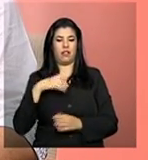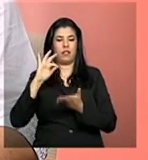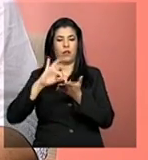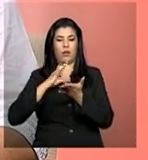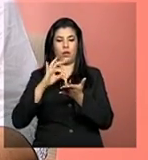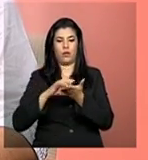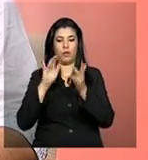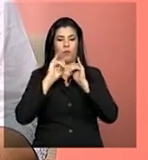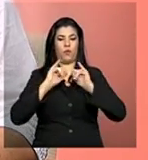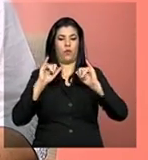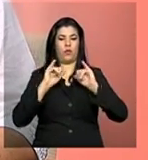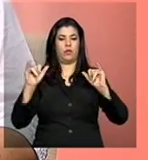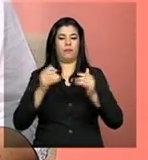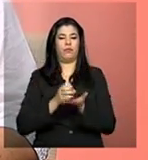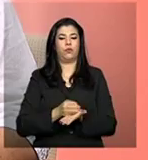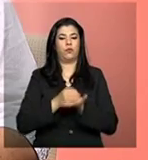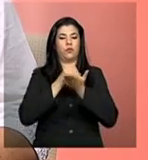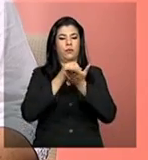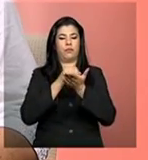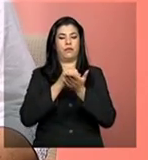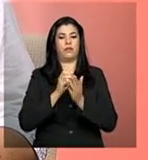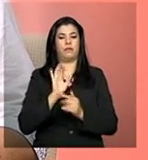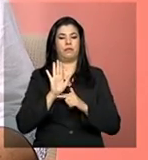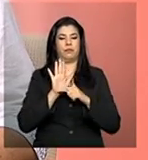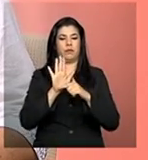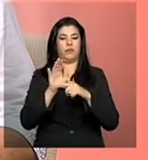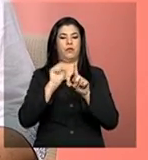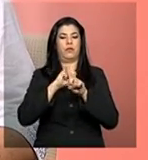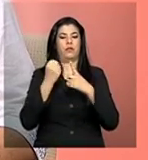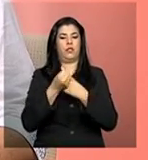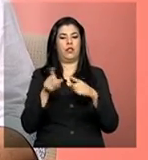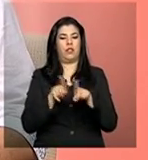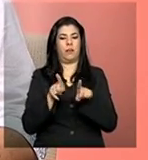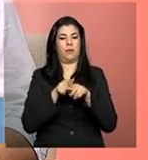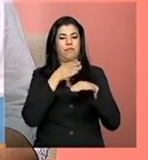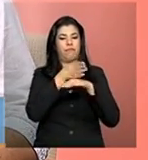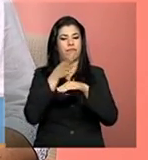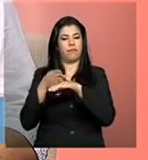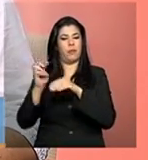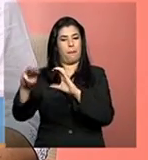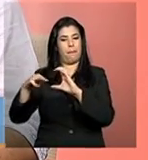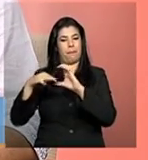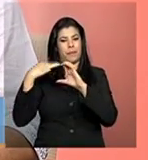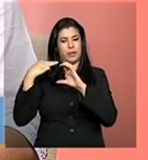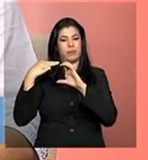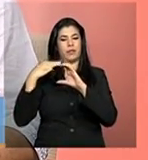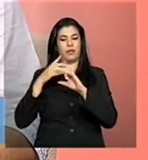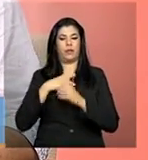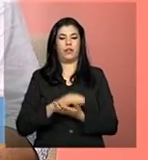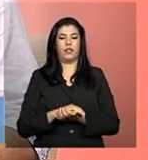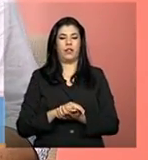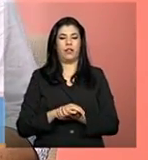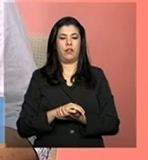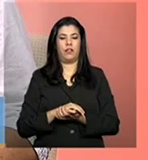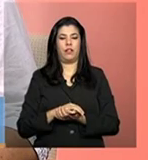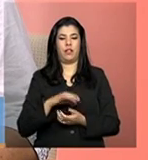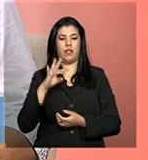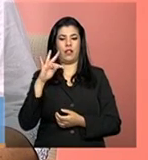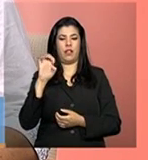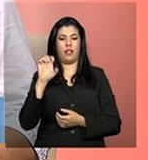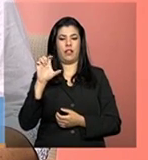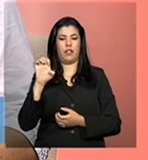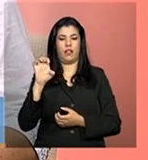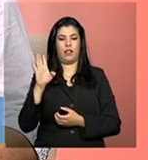entidades e ofertas de assistência social. Você pode participar, envia suas perguntas. Nosso e-mail é o tele